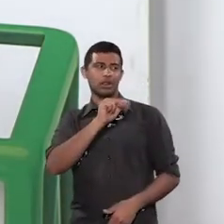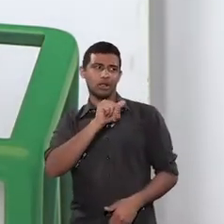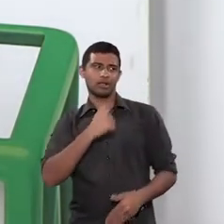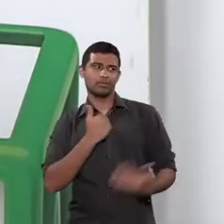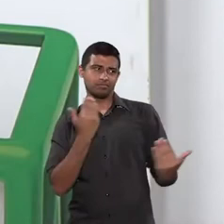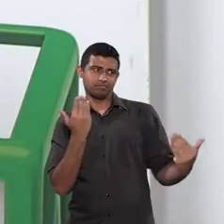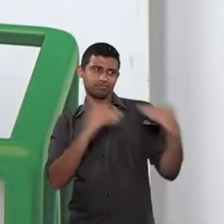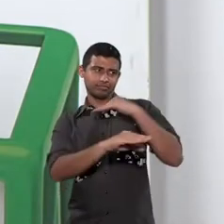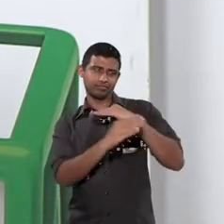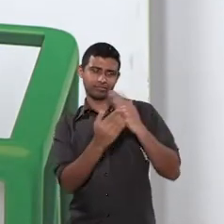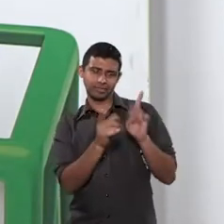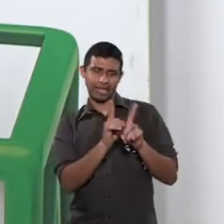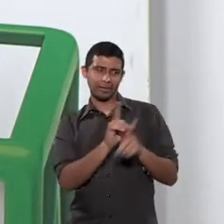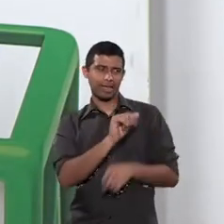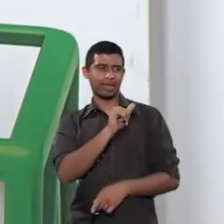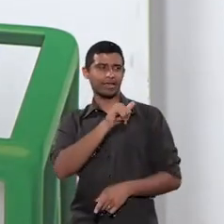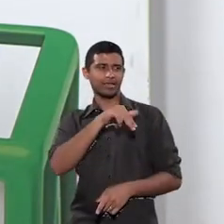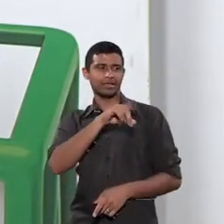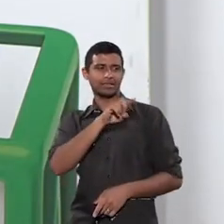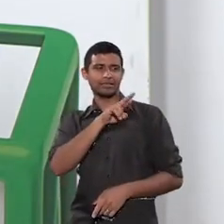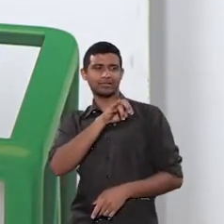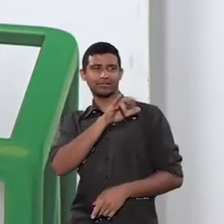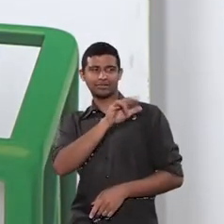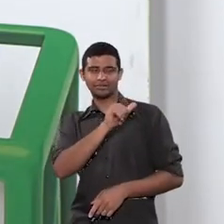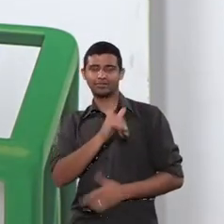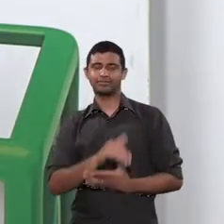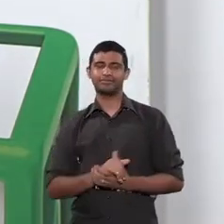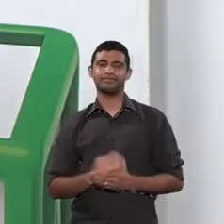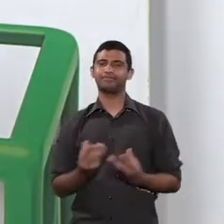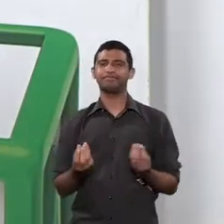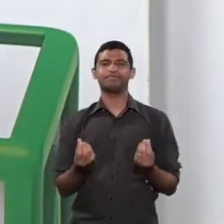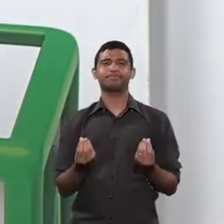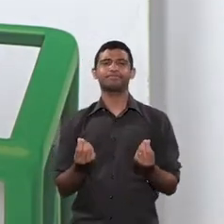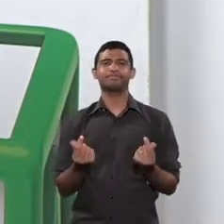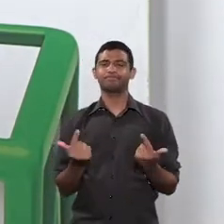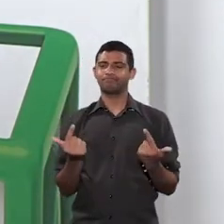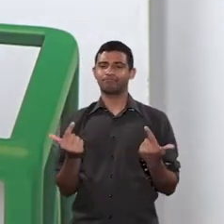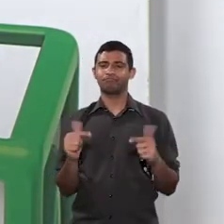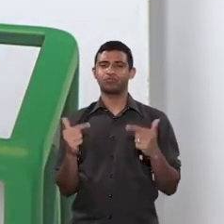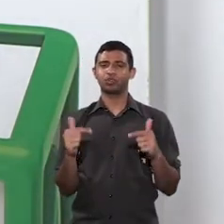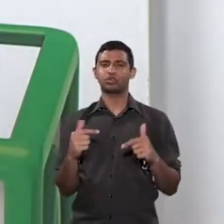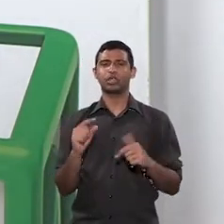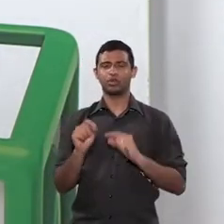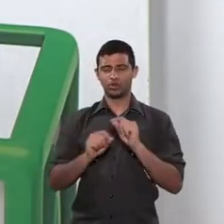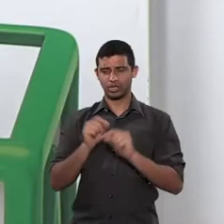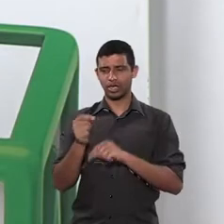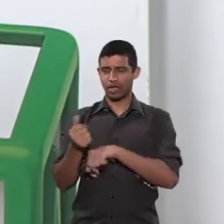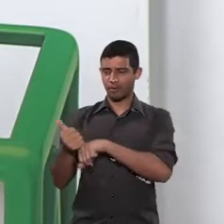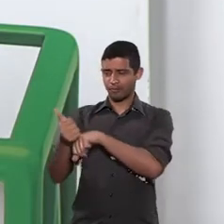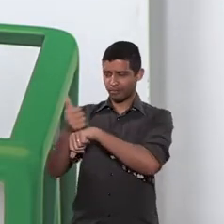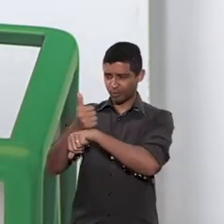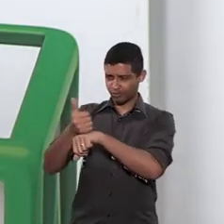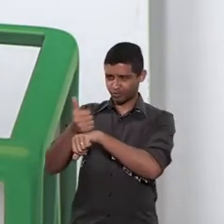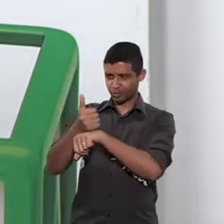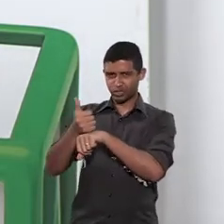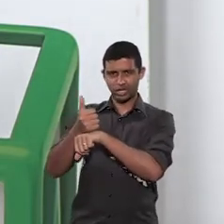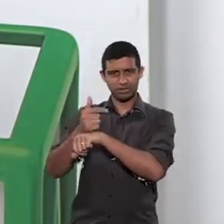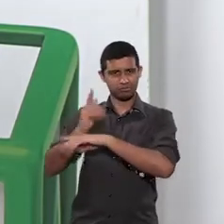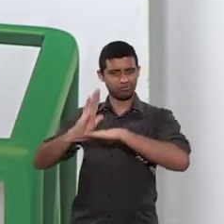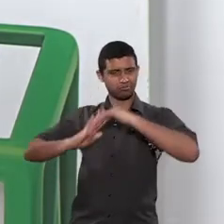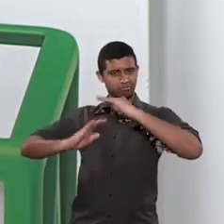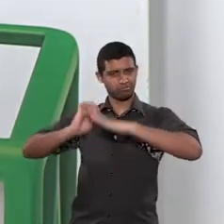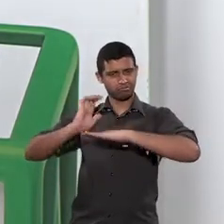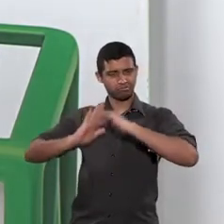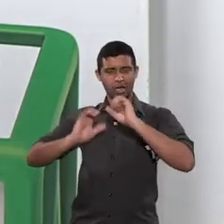doutoranda, a acordar um pouquinho e André, a gente não tem a devida mediação dos profissionais que trabalham nessa área,